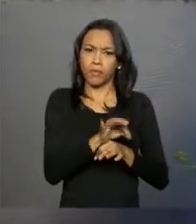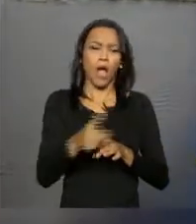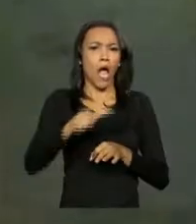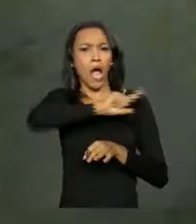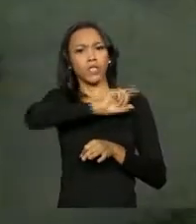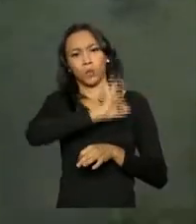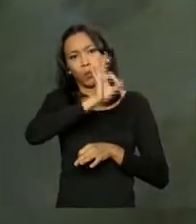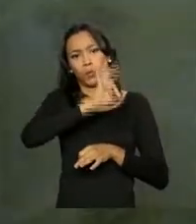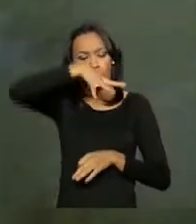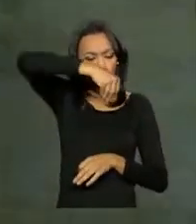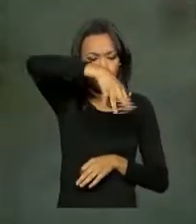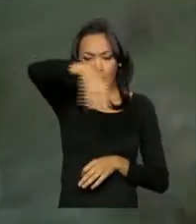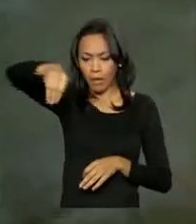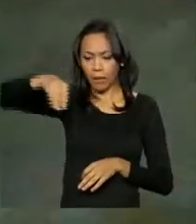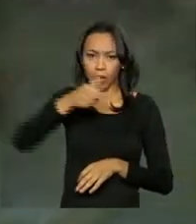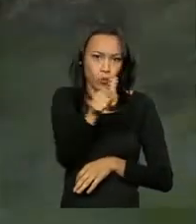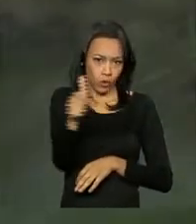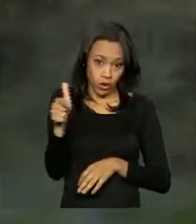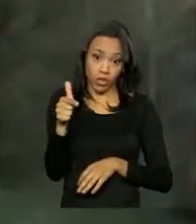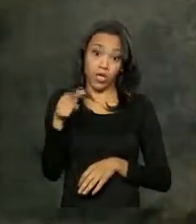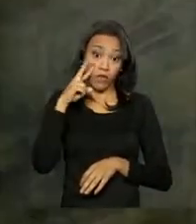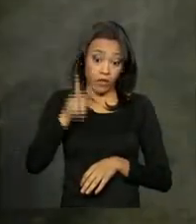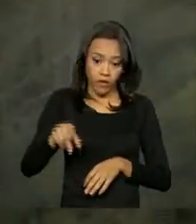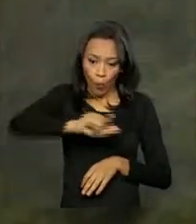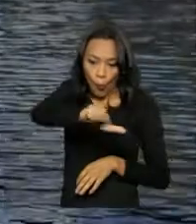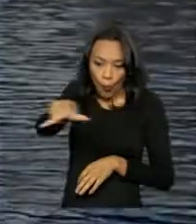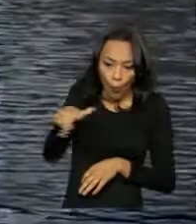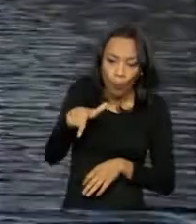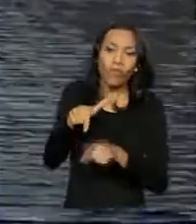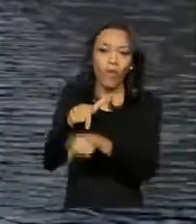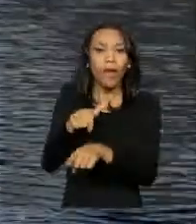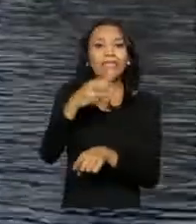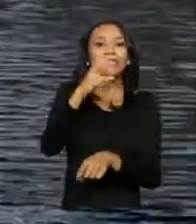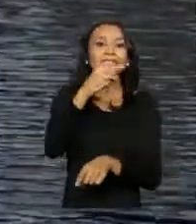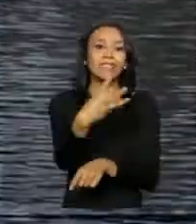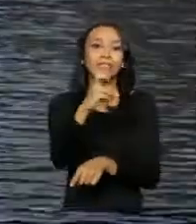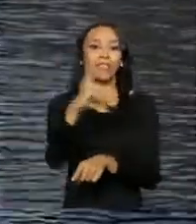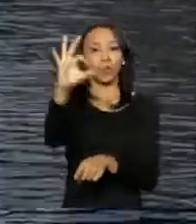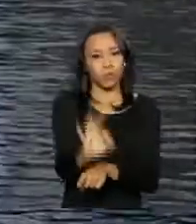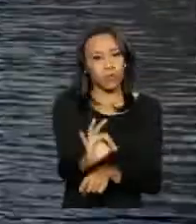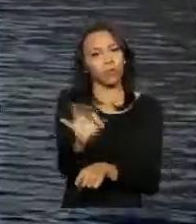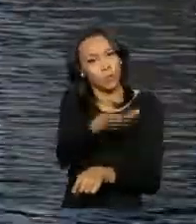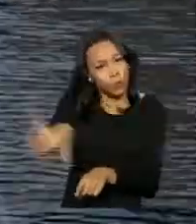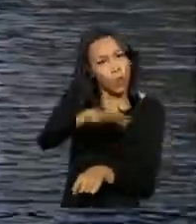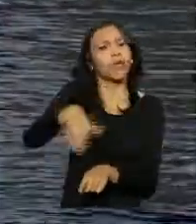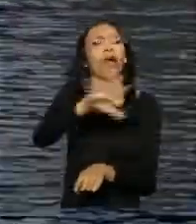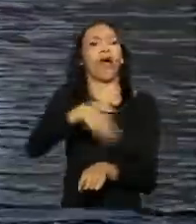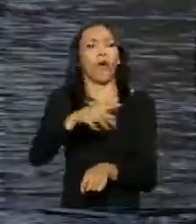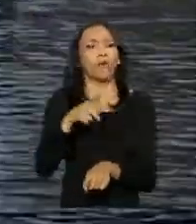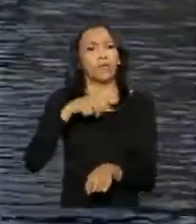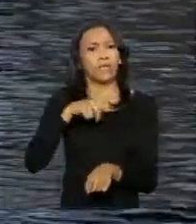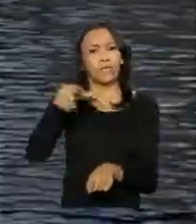informações cartográficas terrestres. O vazio corresponde a 35% do total do território amazônico e